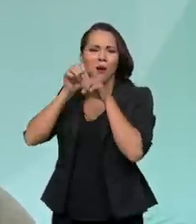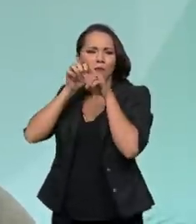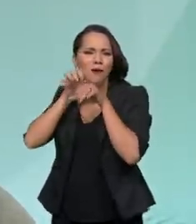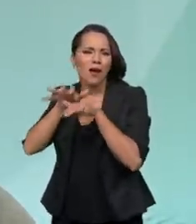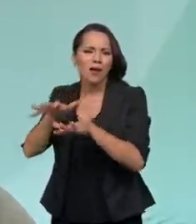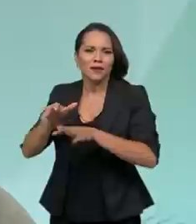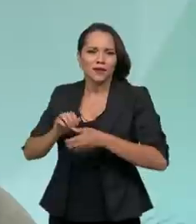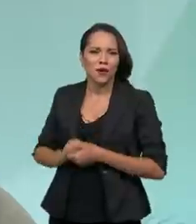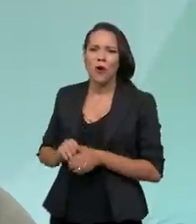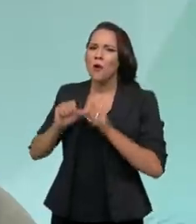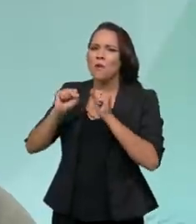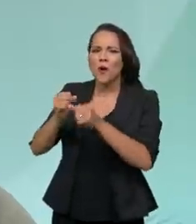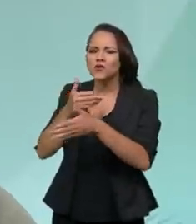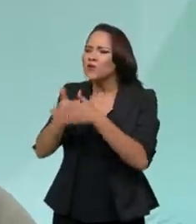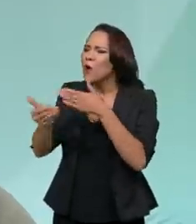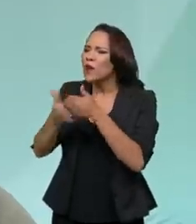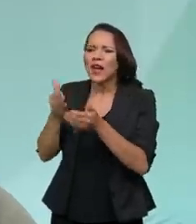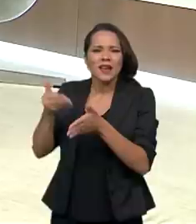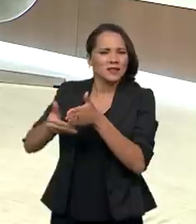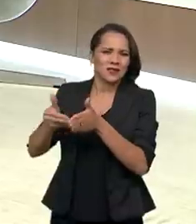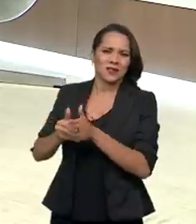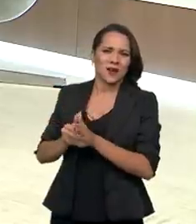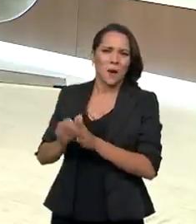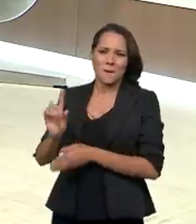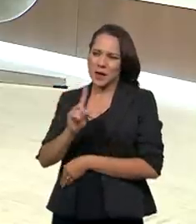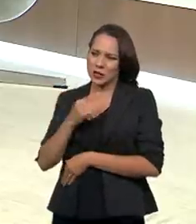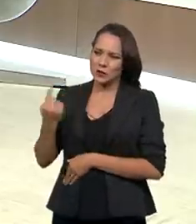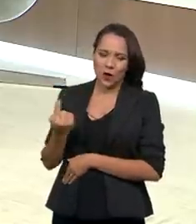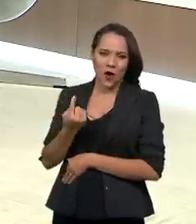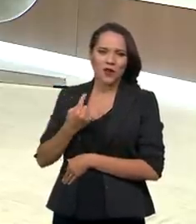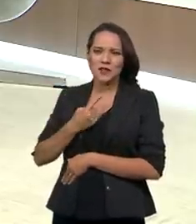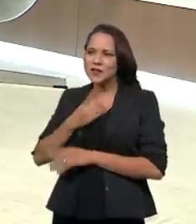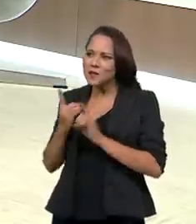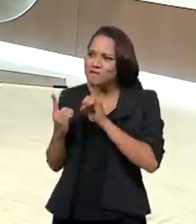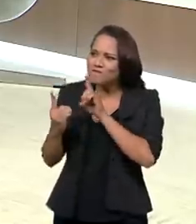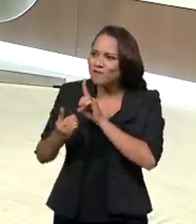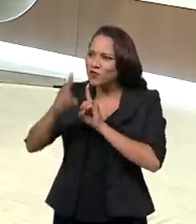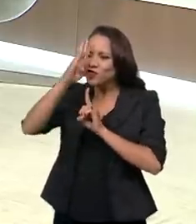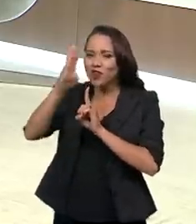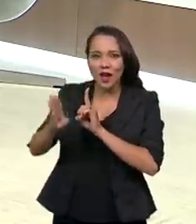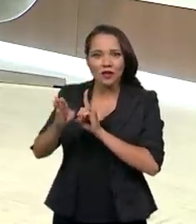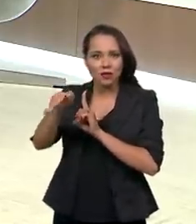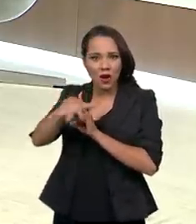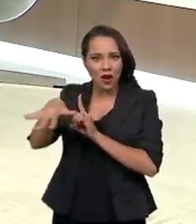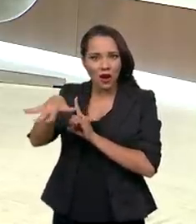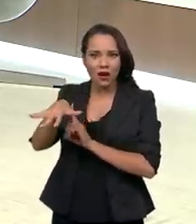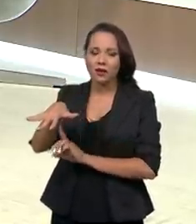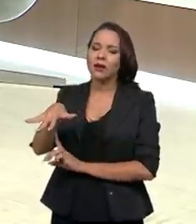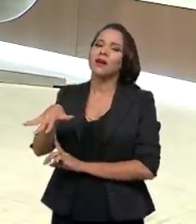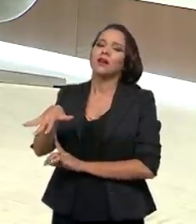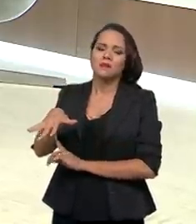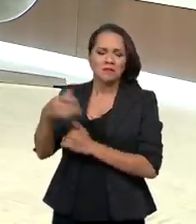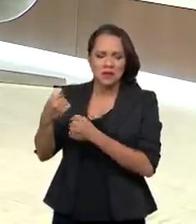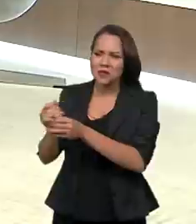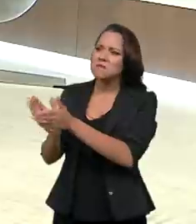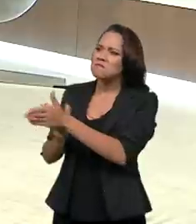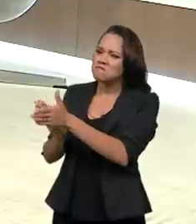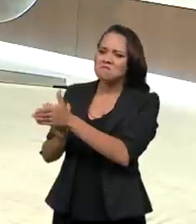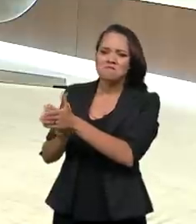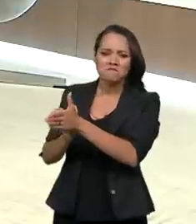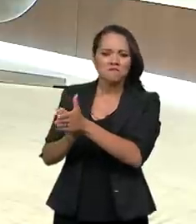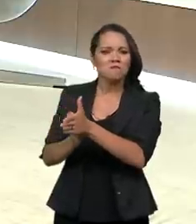Podem colocar qualquer restrição, mas nós que estamos lidando diretamente com essa questão, temos que aplaudir